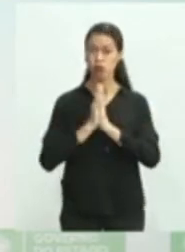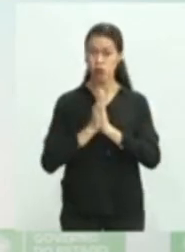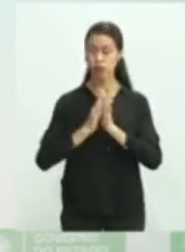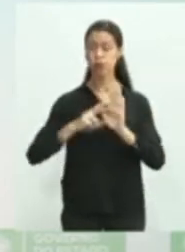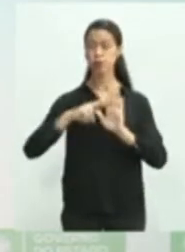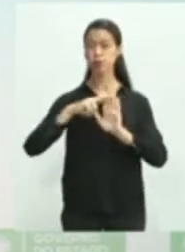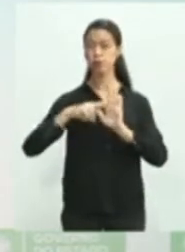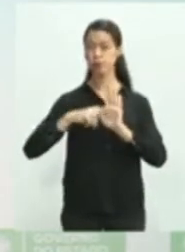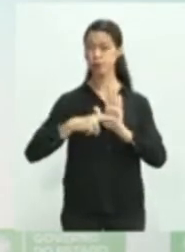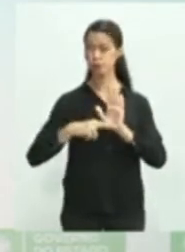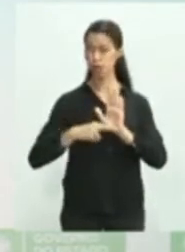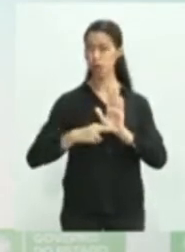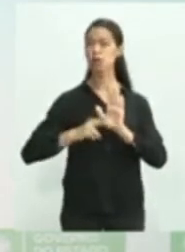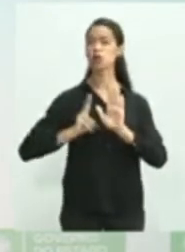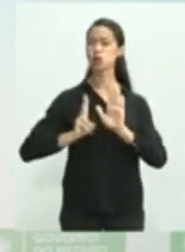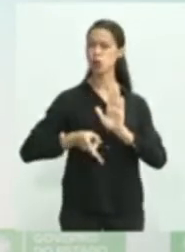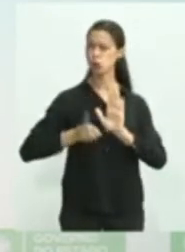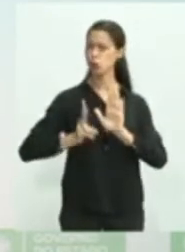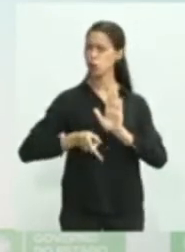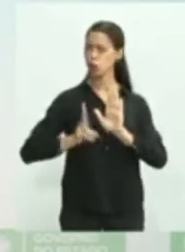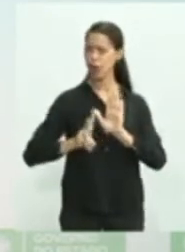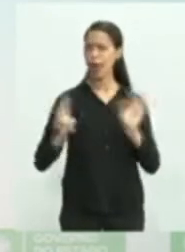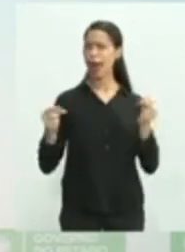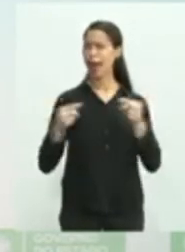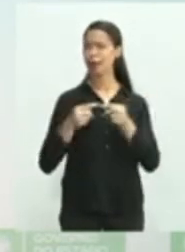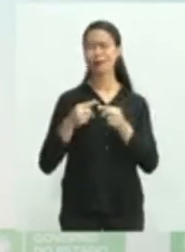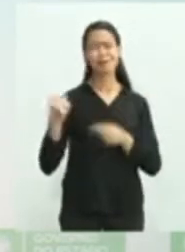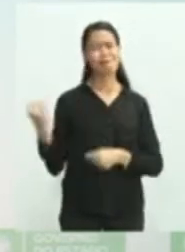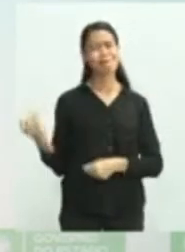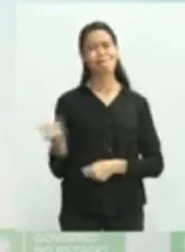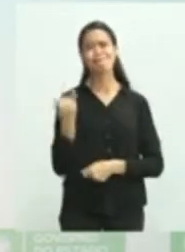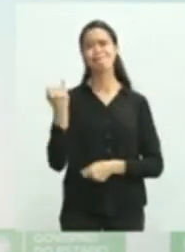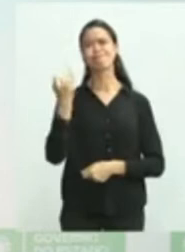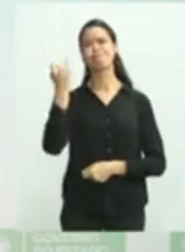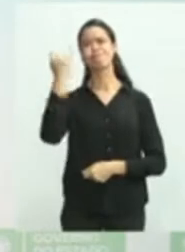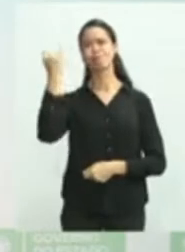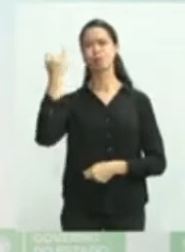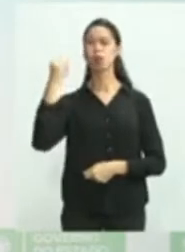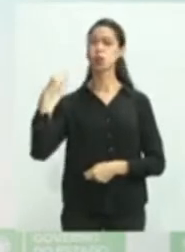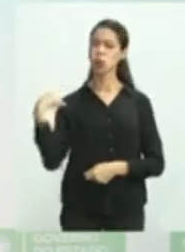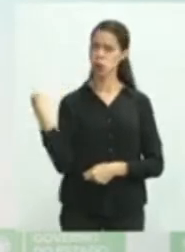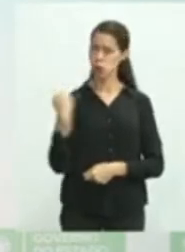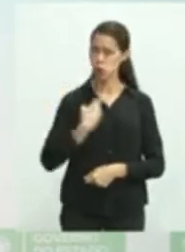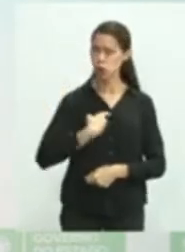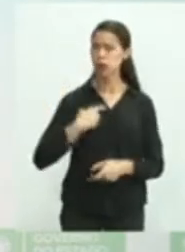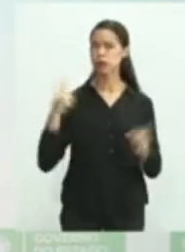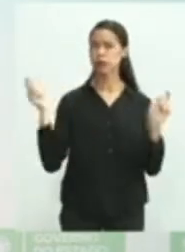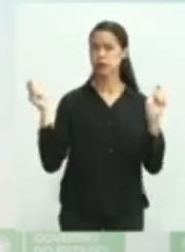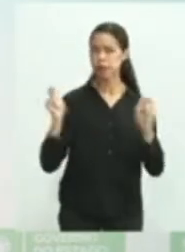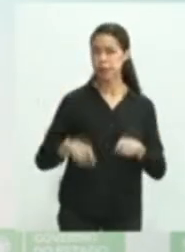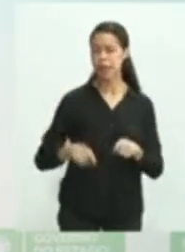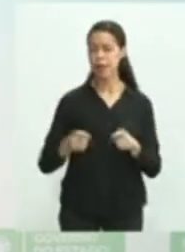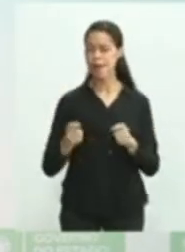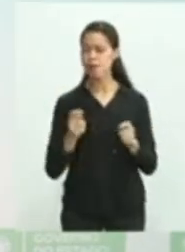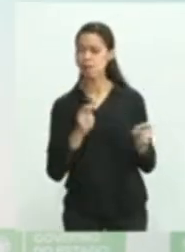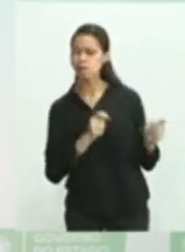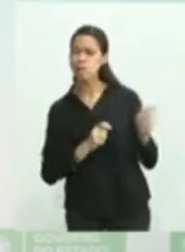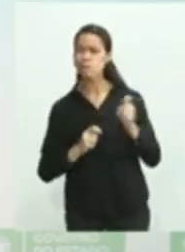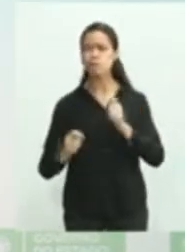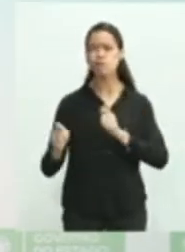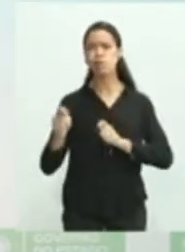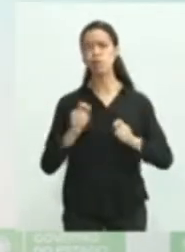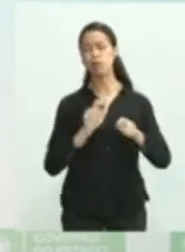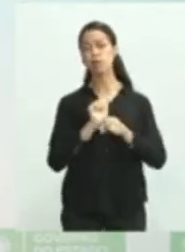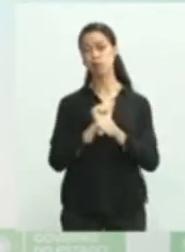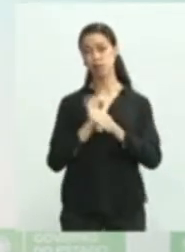já estabelecidas é de fundamental importância para que a gente tenha, de fato, o controle até